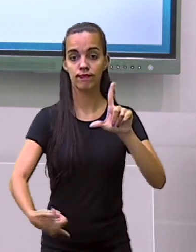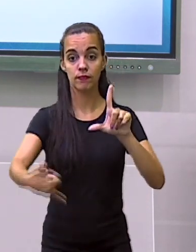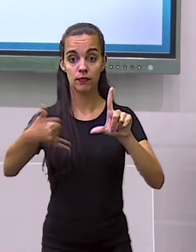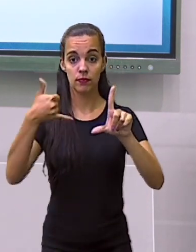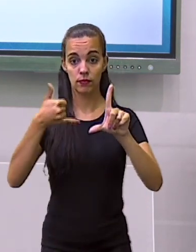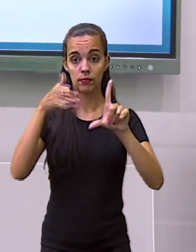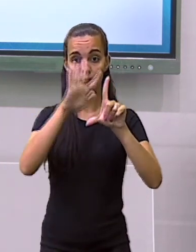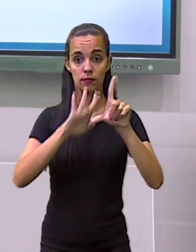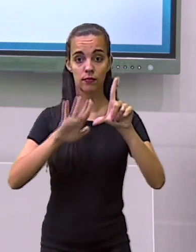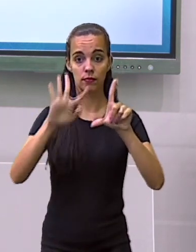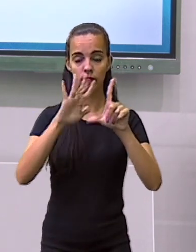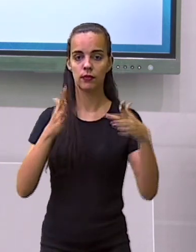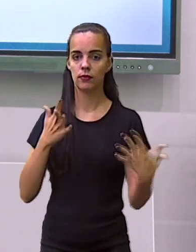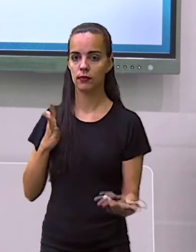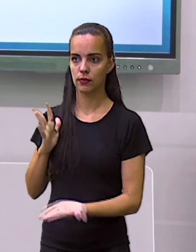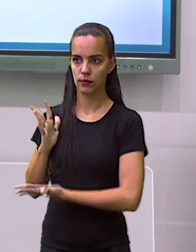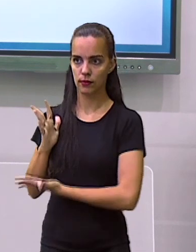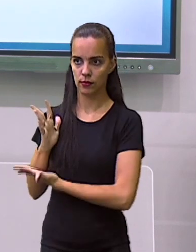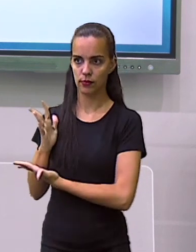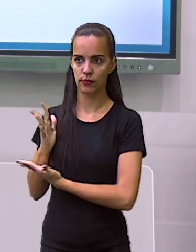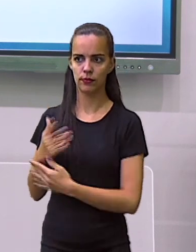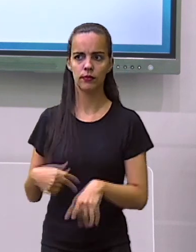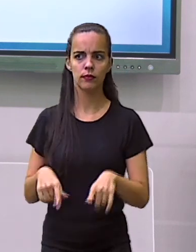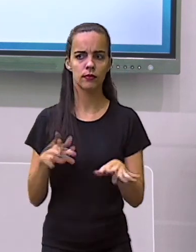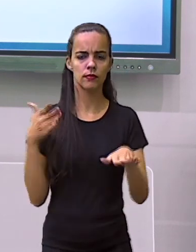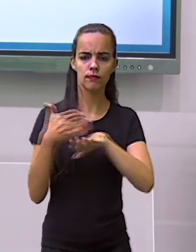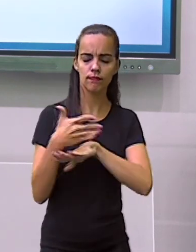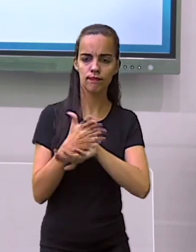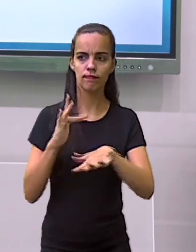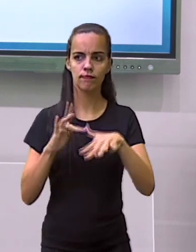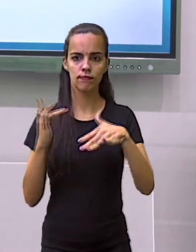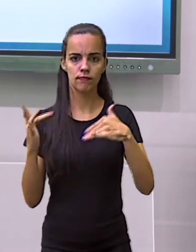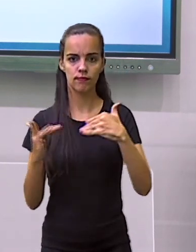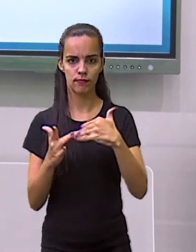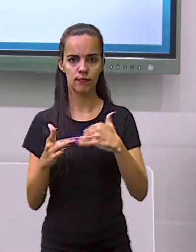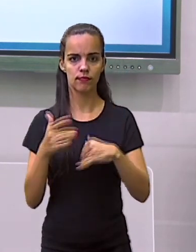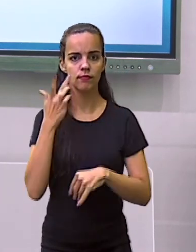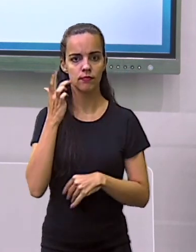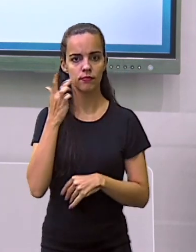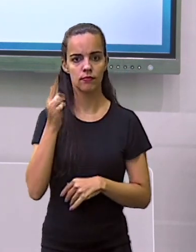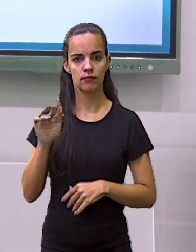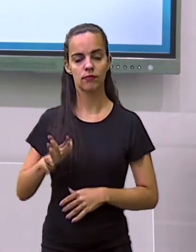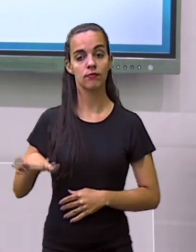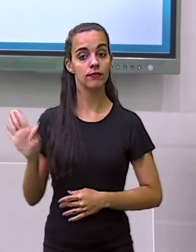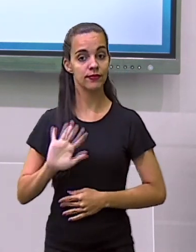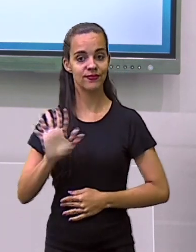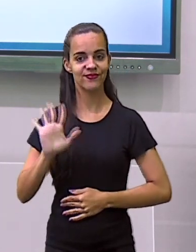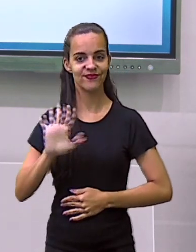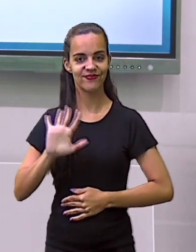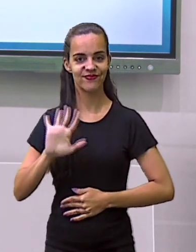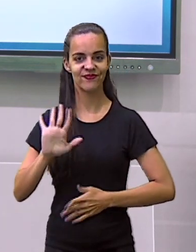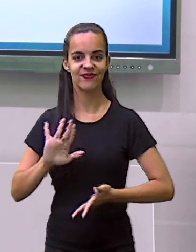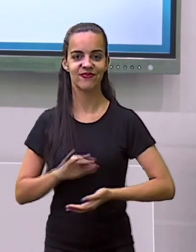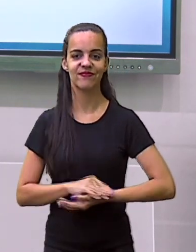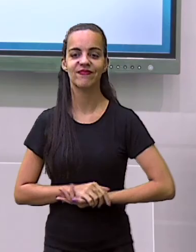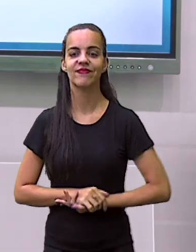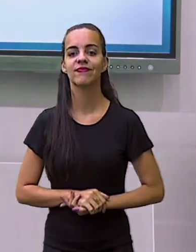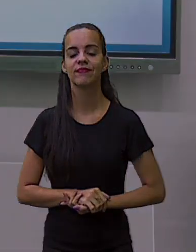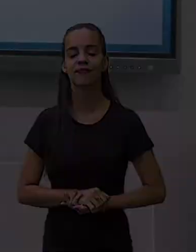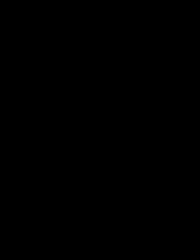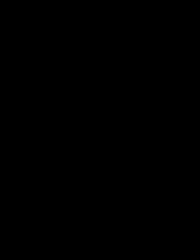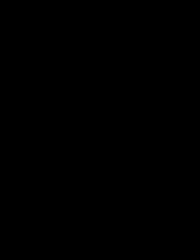celular na imagem que aparece no canto da tela. Acesse nossas redes sociais. Até a próxima, pessoal. Tchau, tchau.